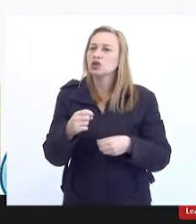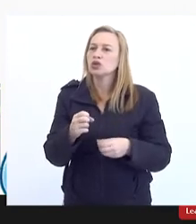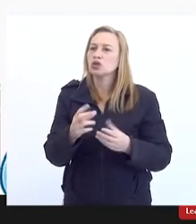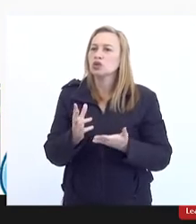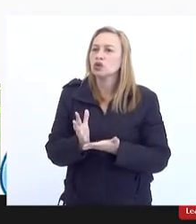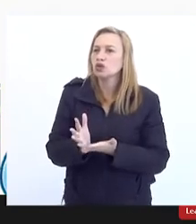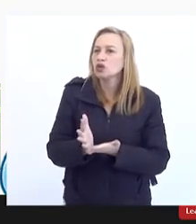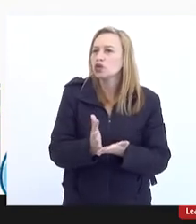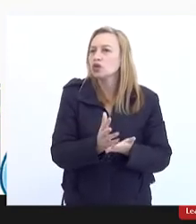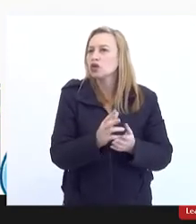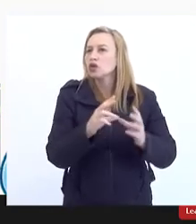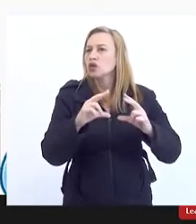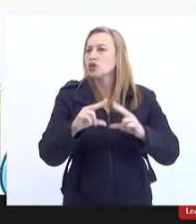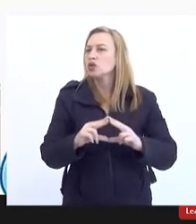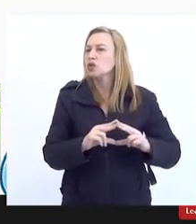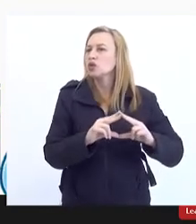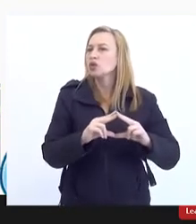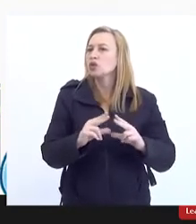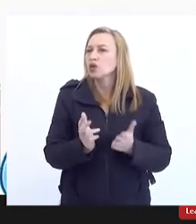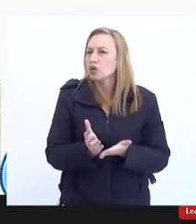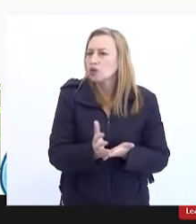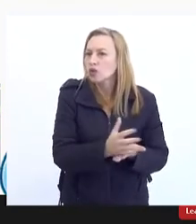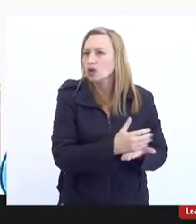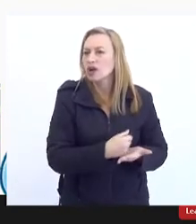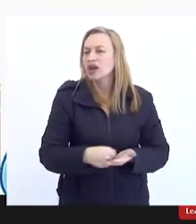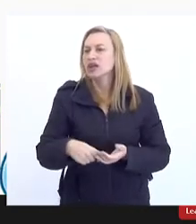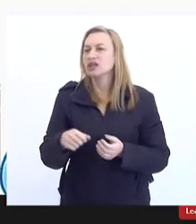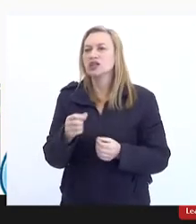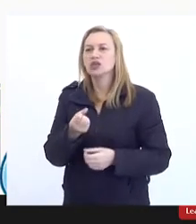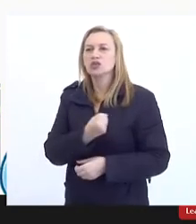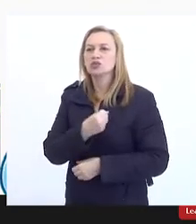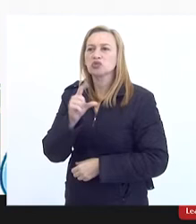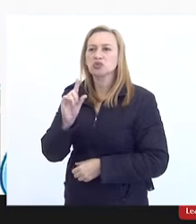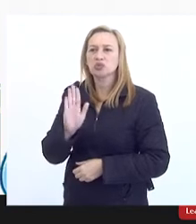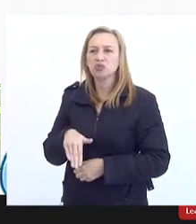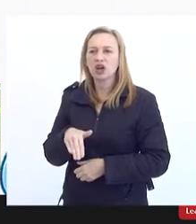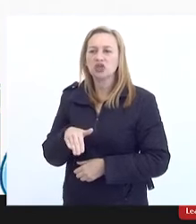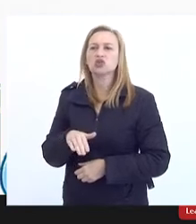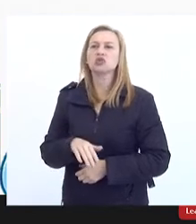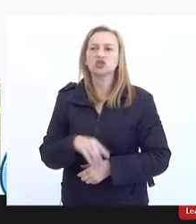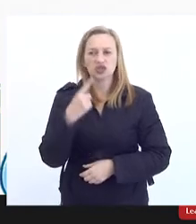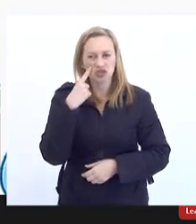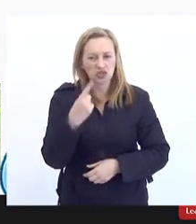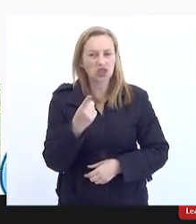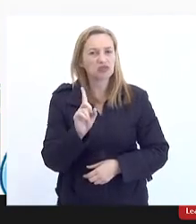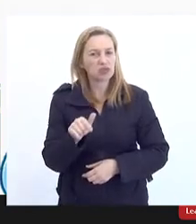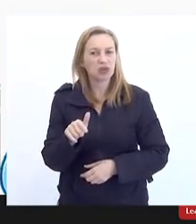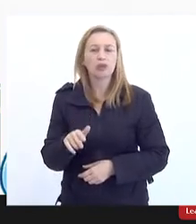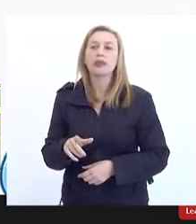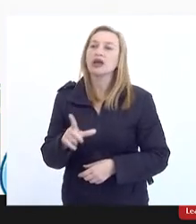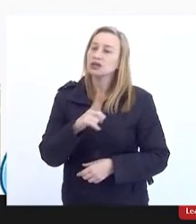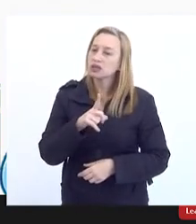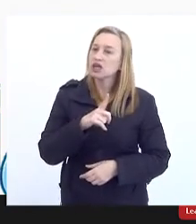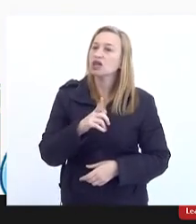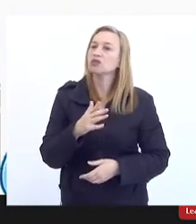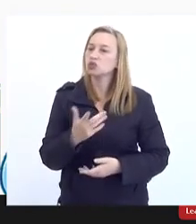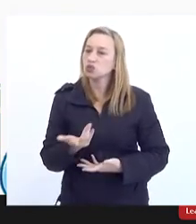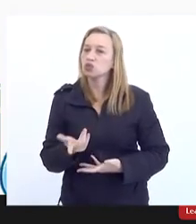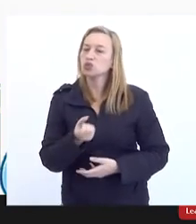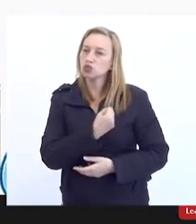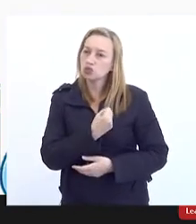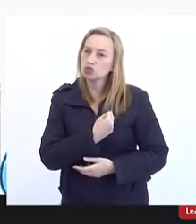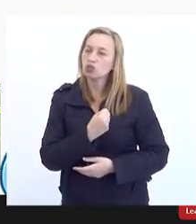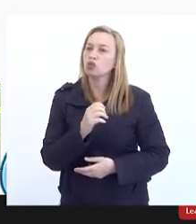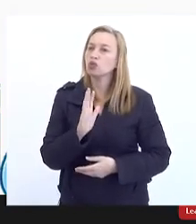baixos o que já parecia ser uma realidade um pouco superada mas ainda temos baixos índices de